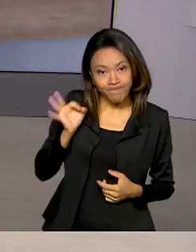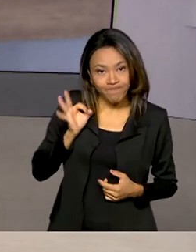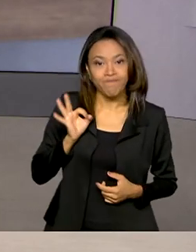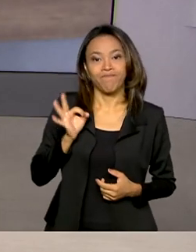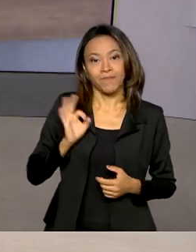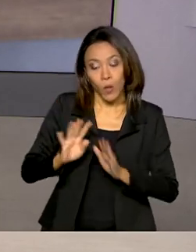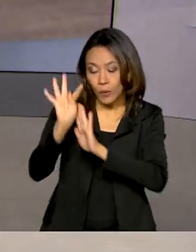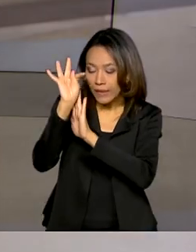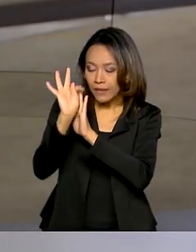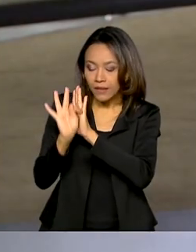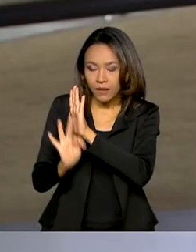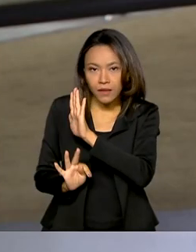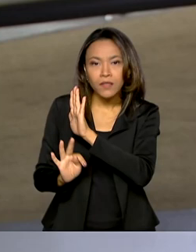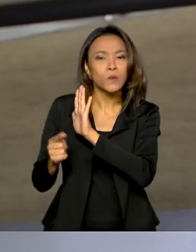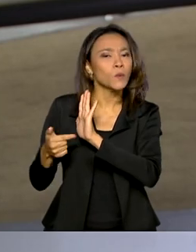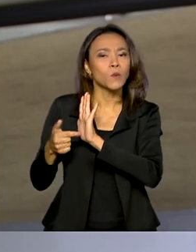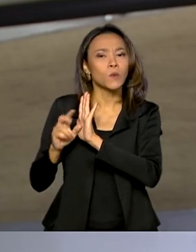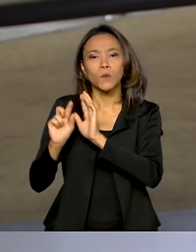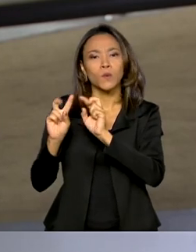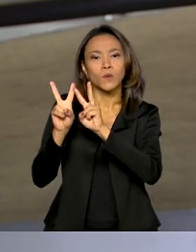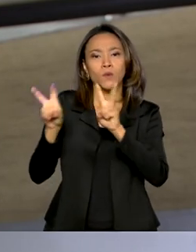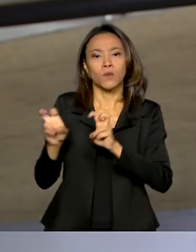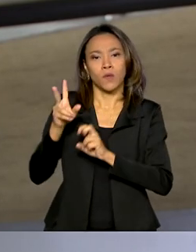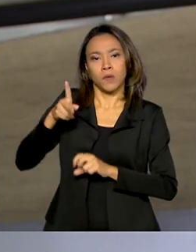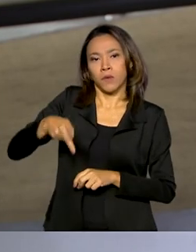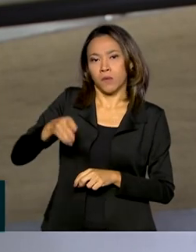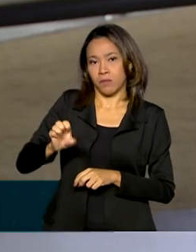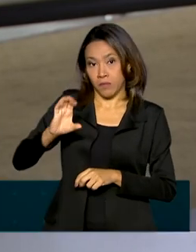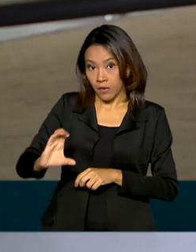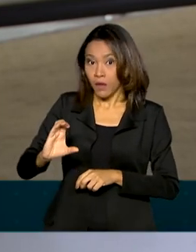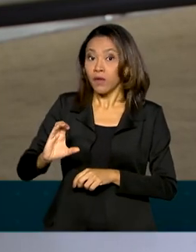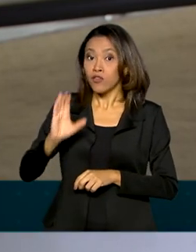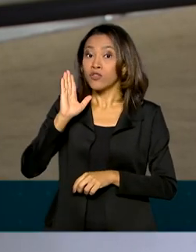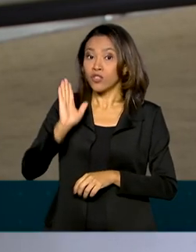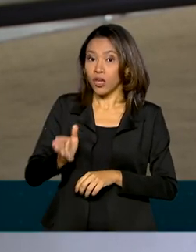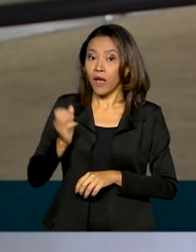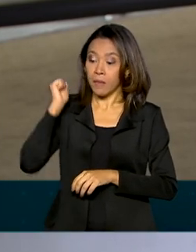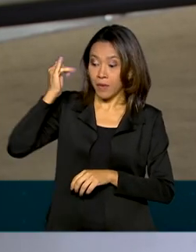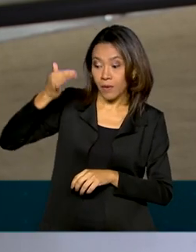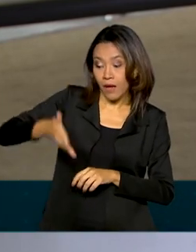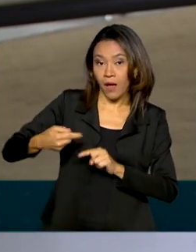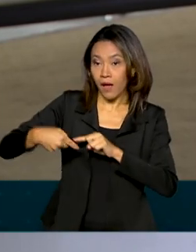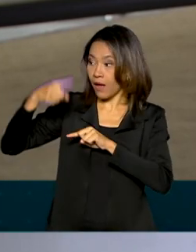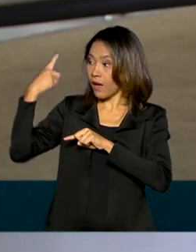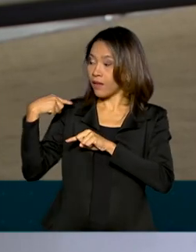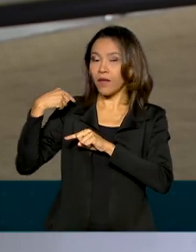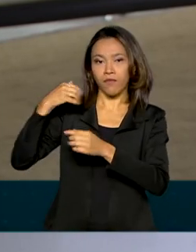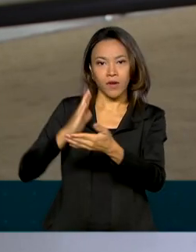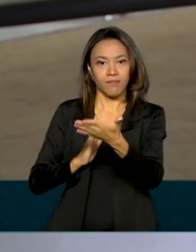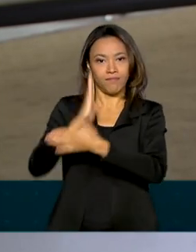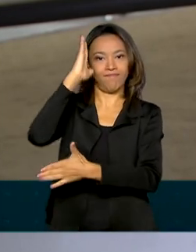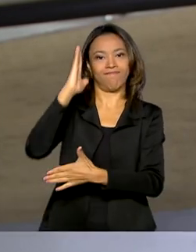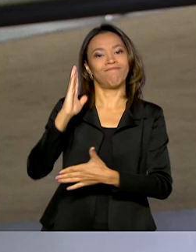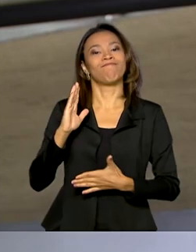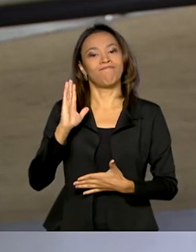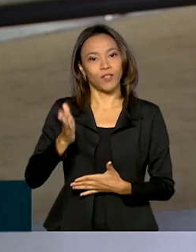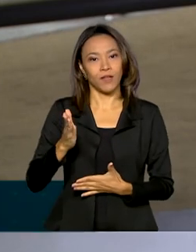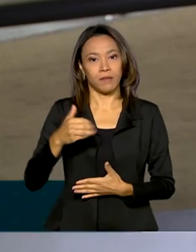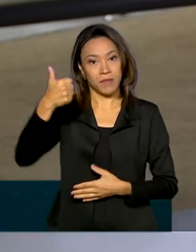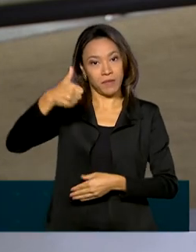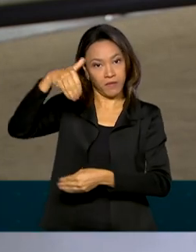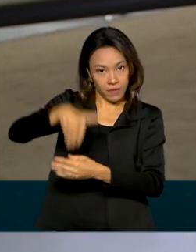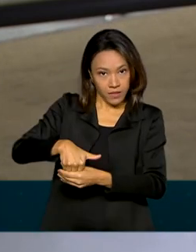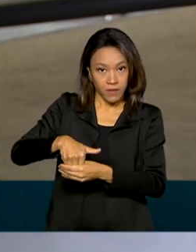O texto base dessa PEC emergencial foi aprovado nesta madrugada, em primeiro turno. E é essa PEC